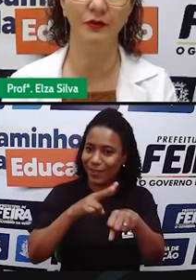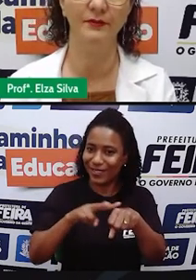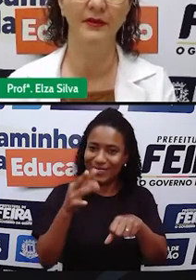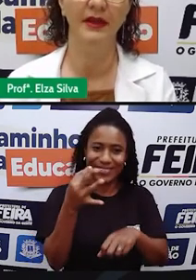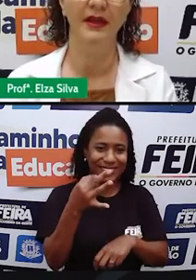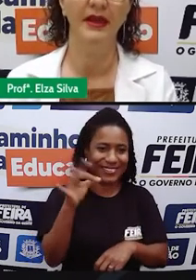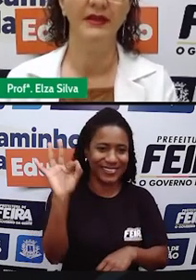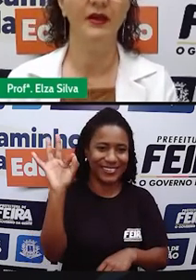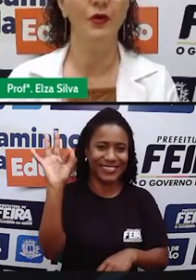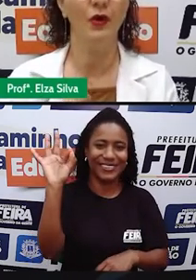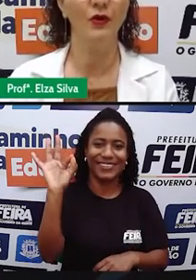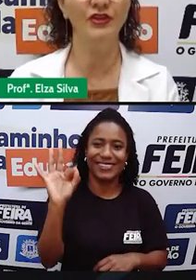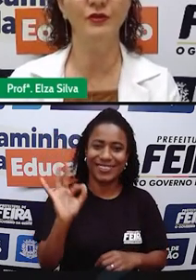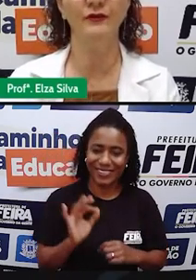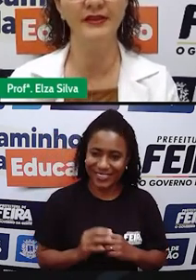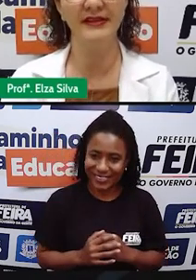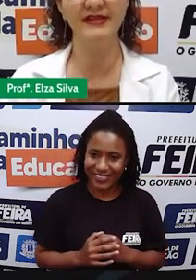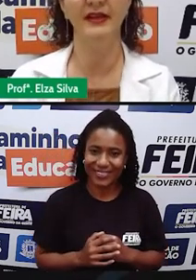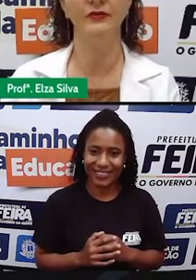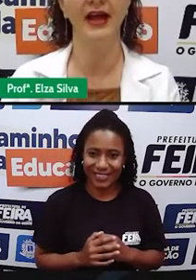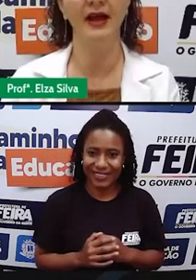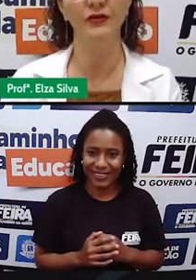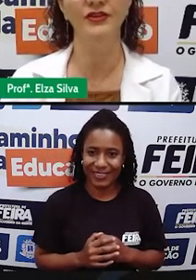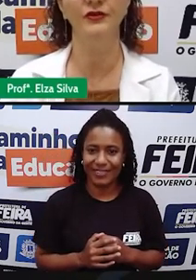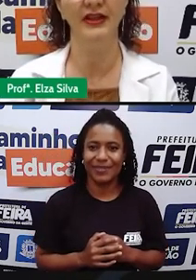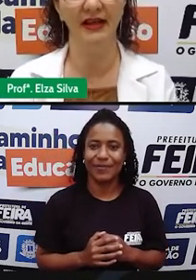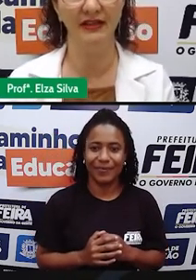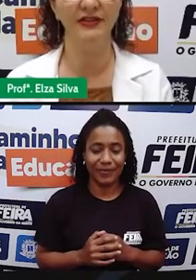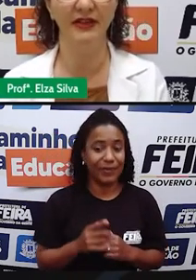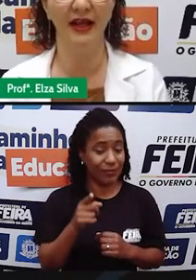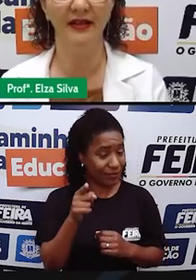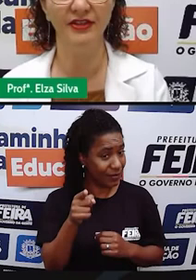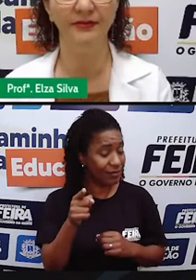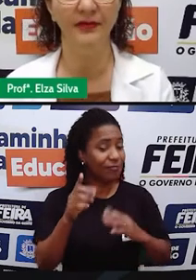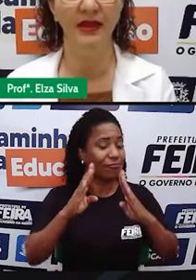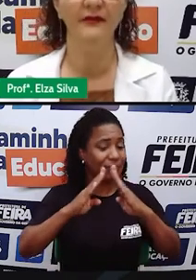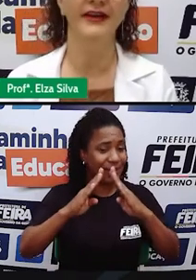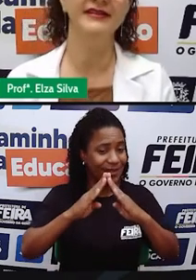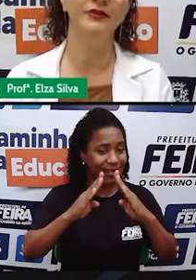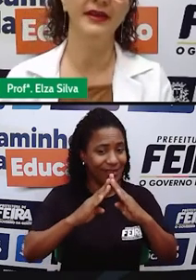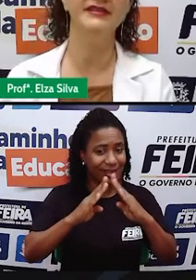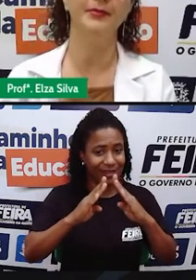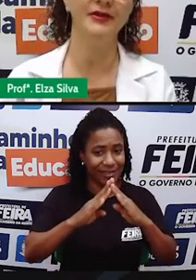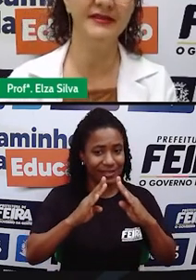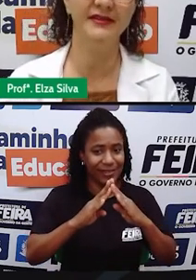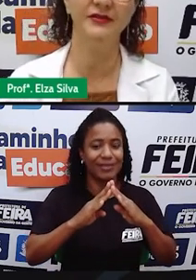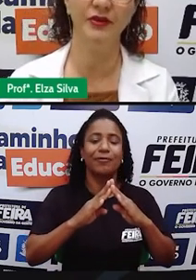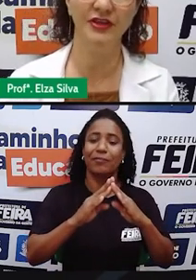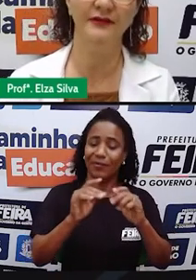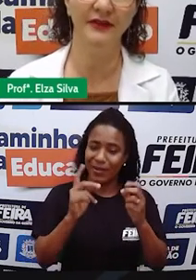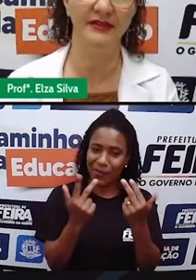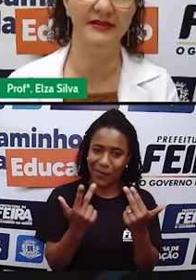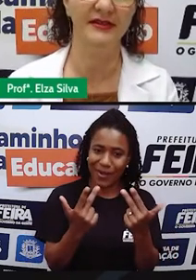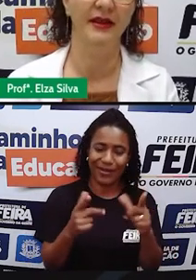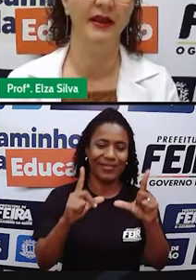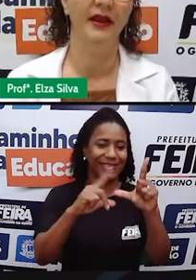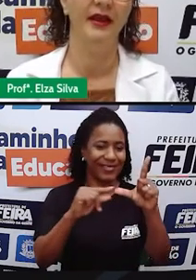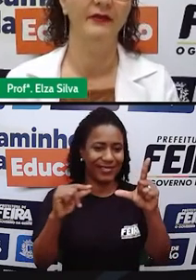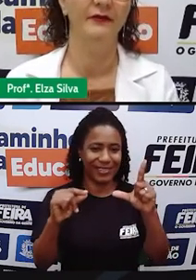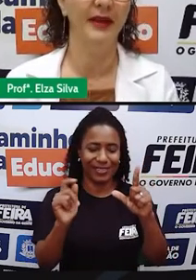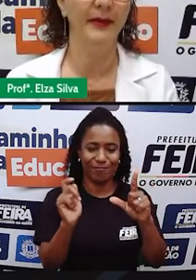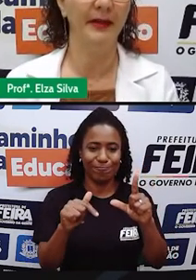acertou. Então, vocês irão dar continuidade à atividade fazendo esse processo que eu já fiz.